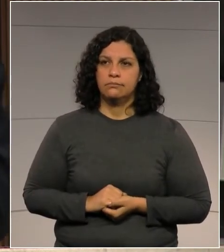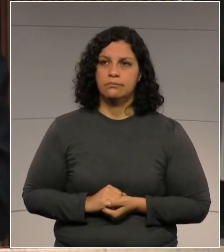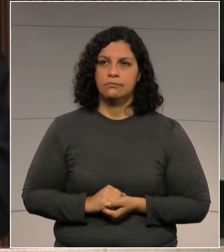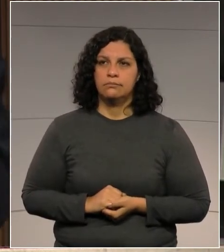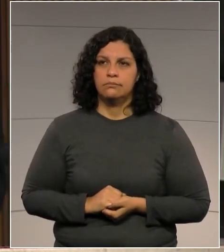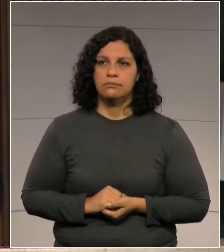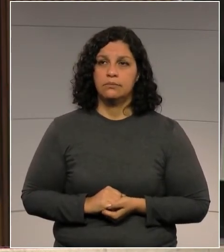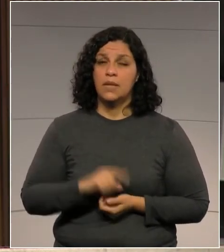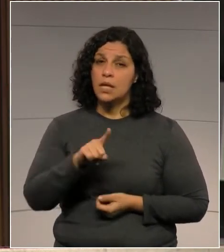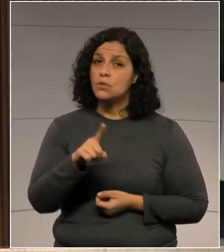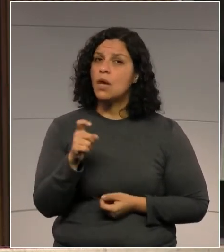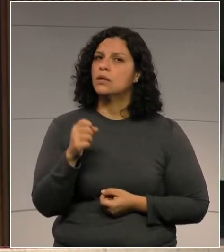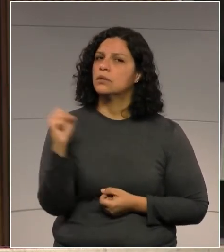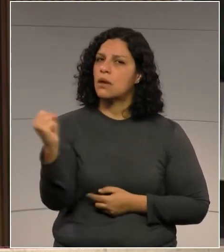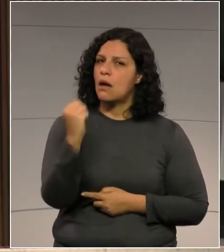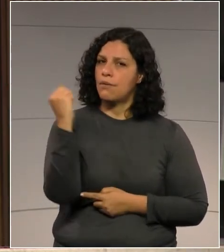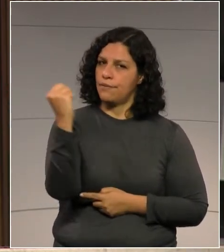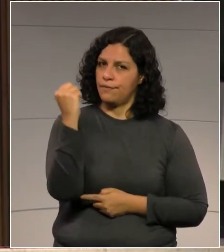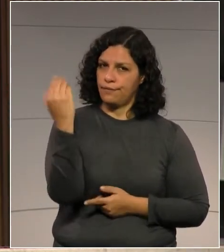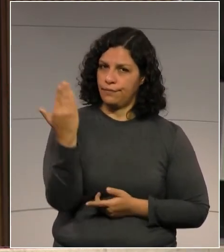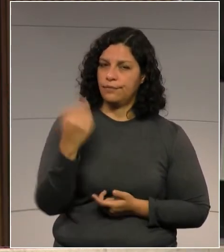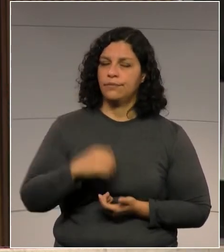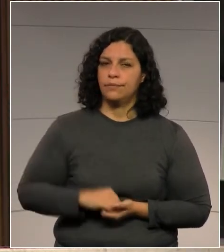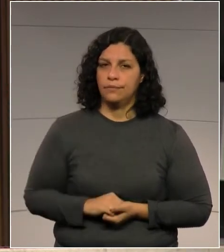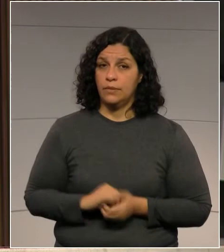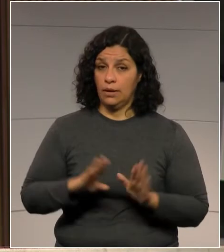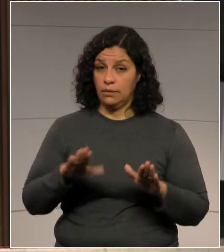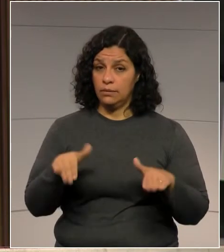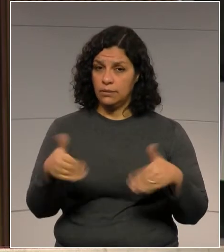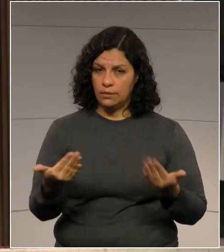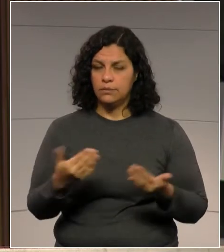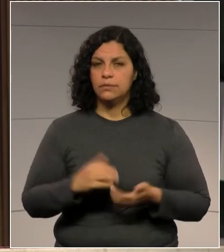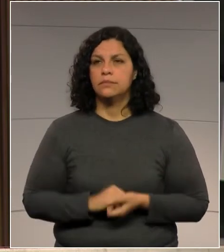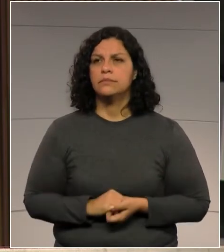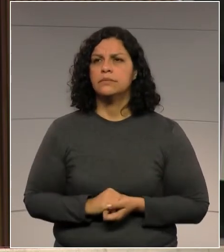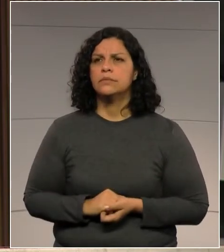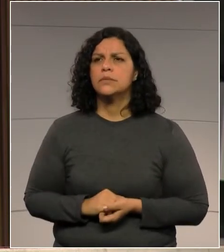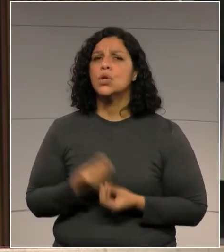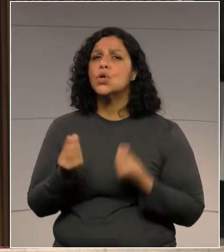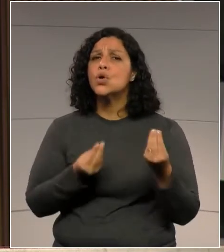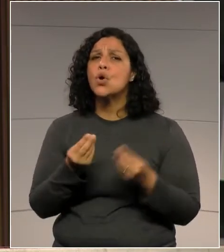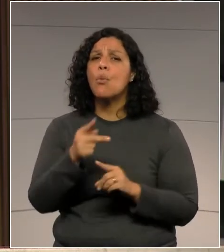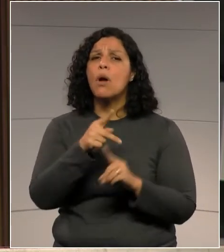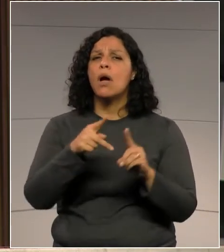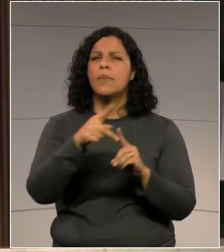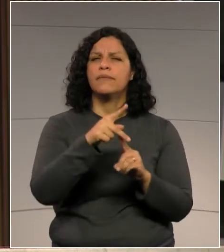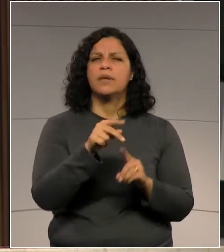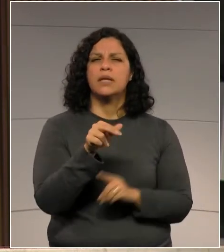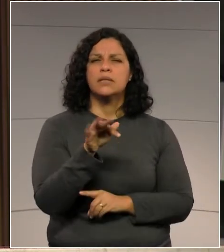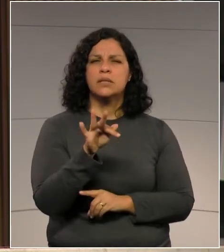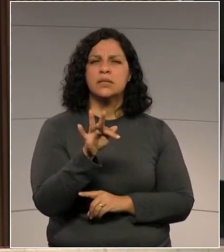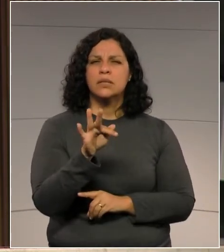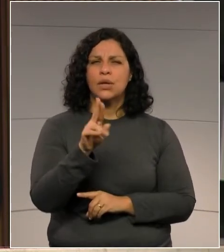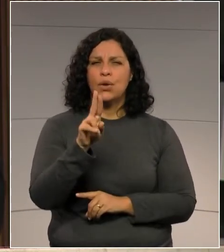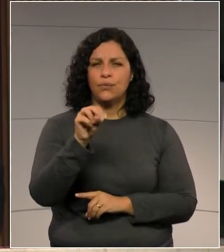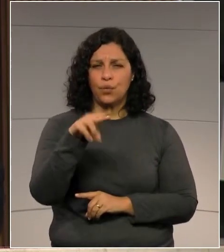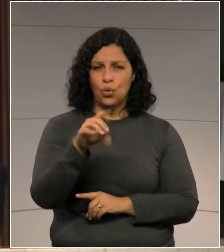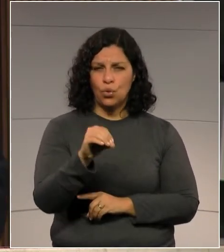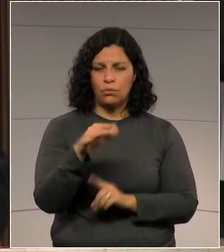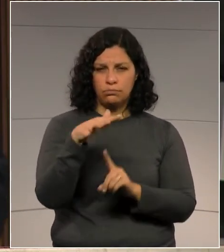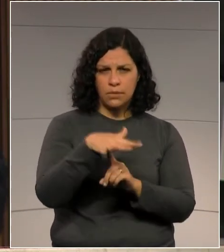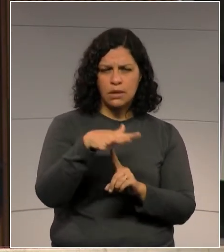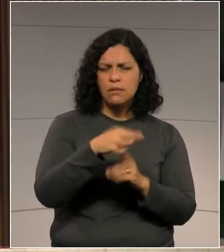e isto é bastante grave. Então, e o Fundo de Previdência do Estado do Paraná?